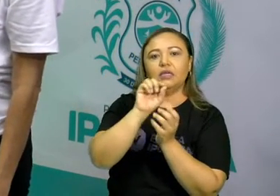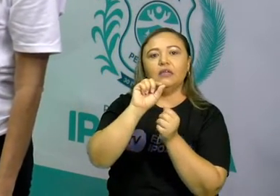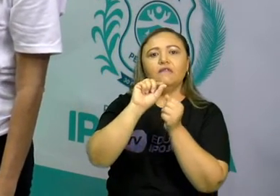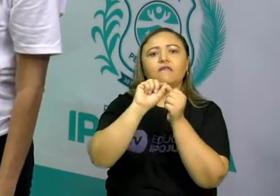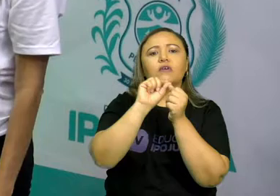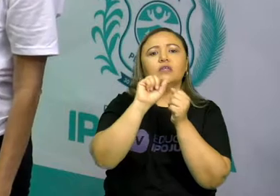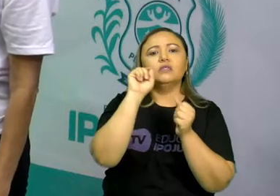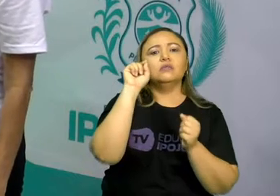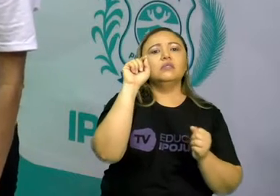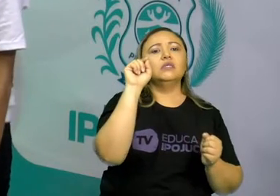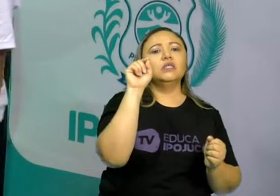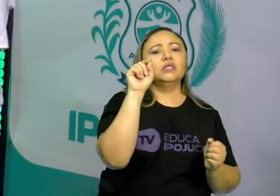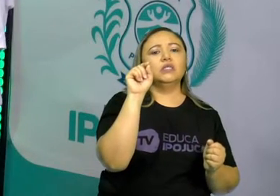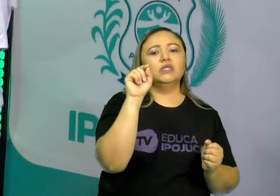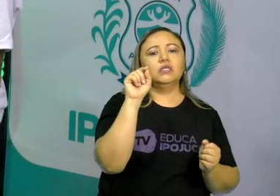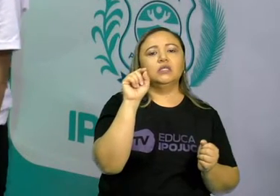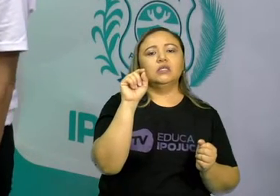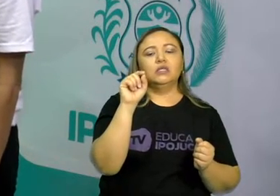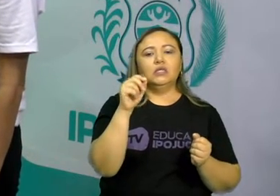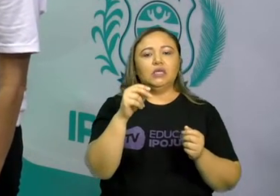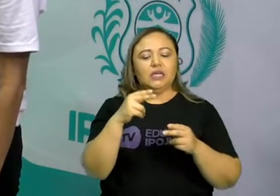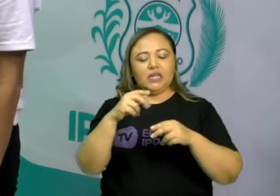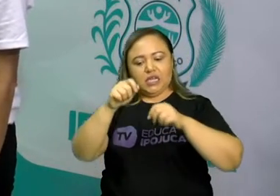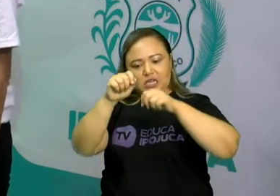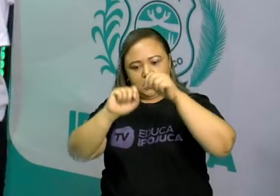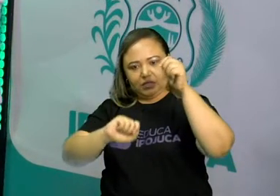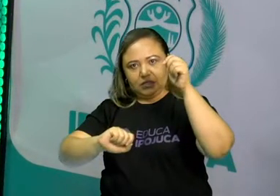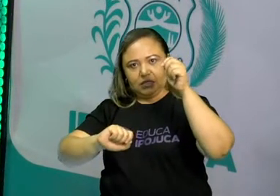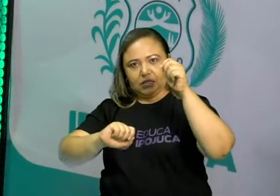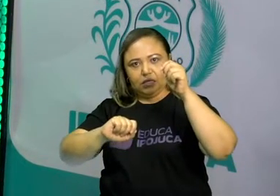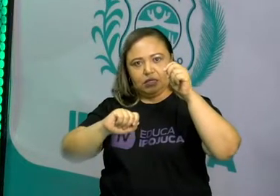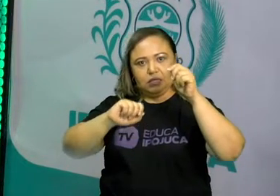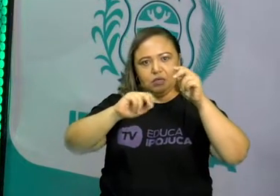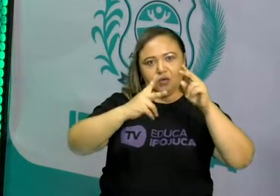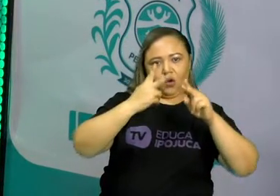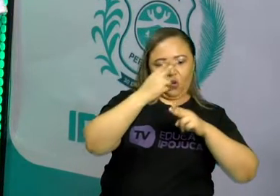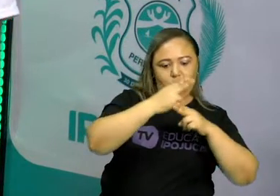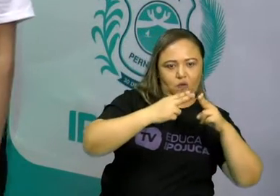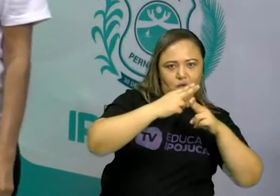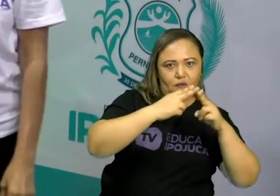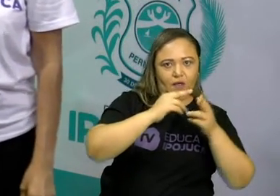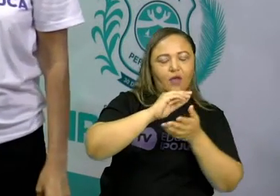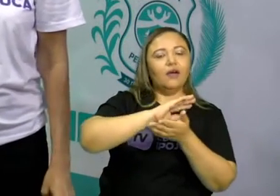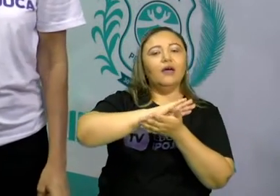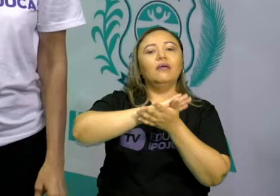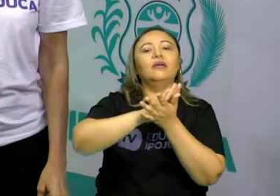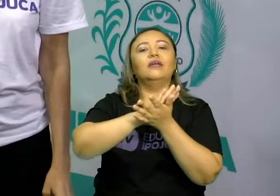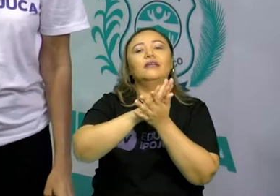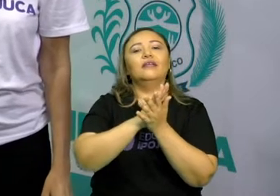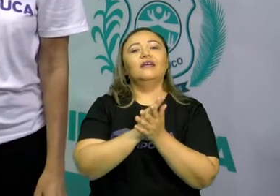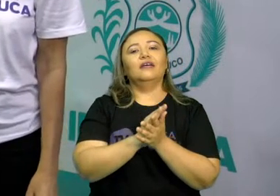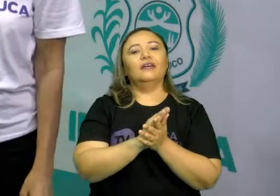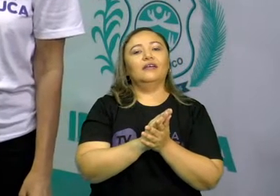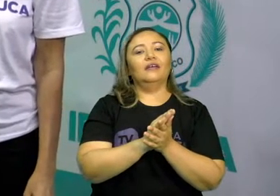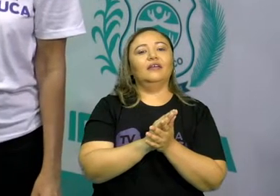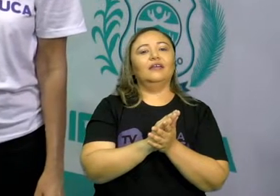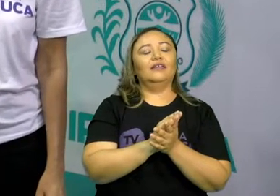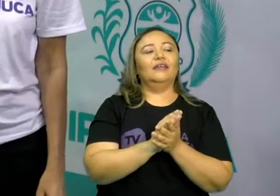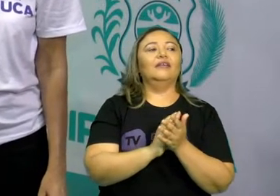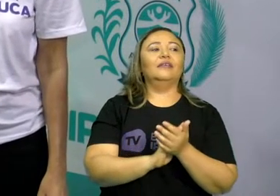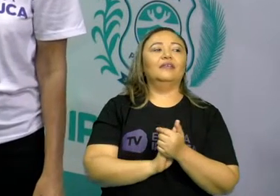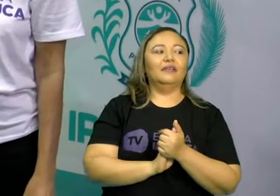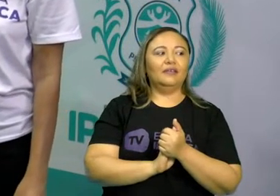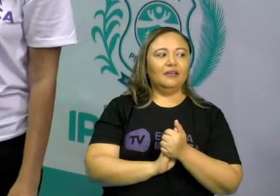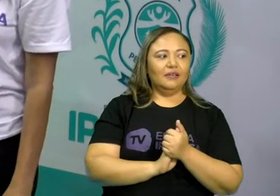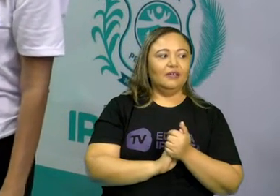alimentos, cortar os alimentos, amassar os alimentos. O que será que eles devem fazer na boca?